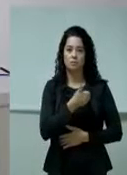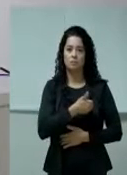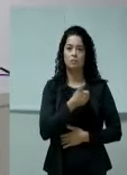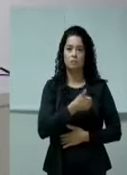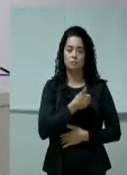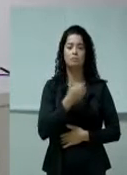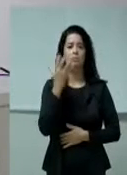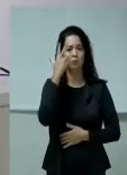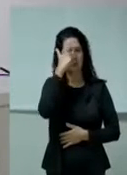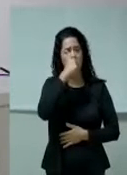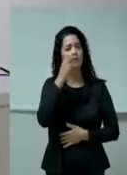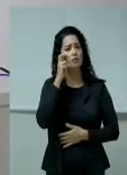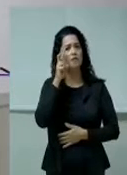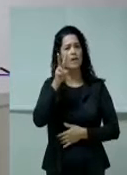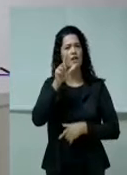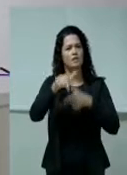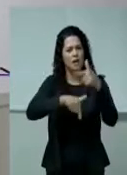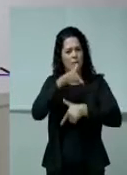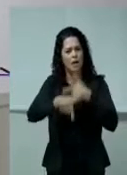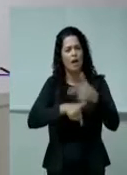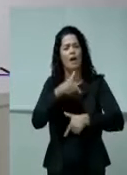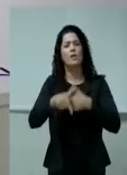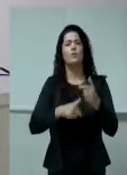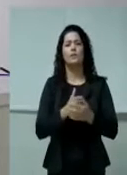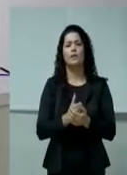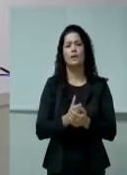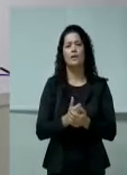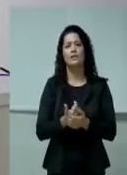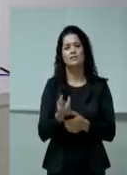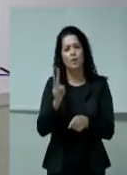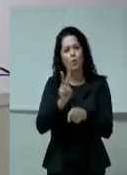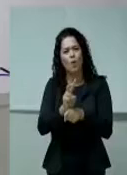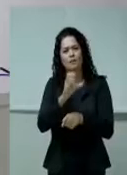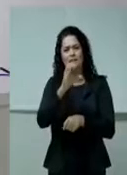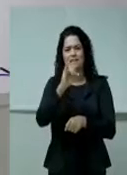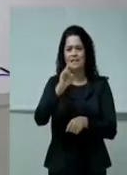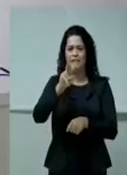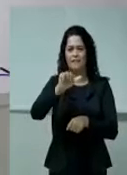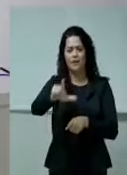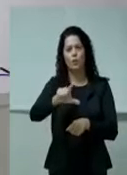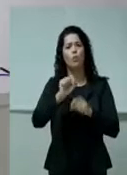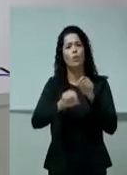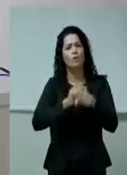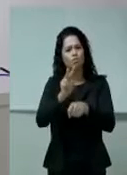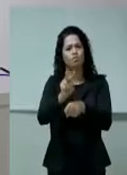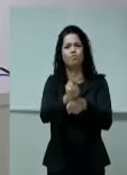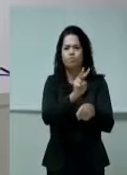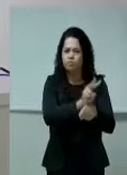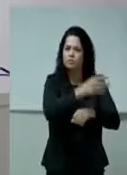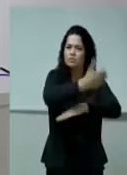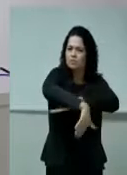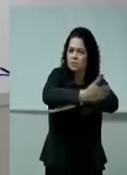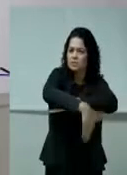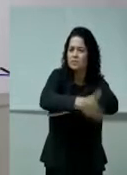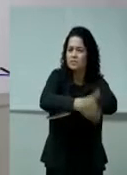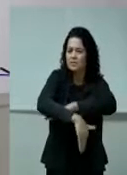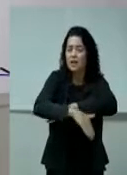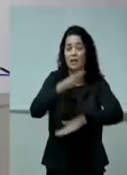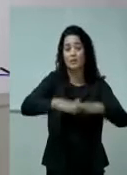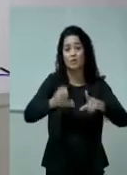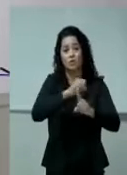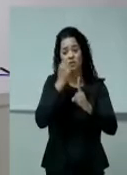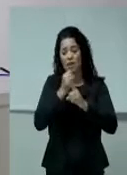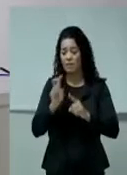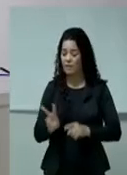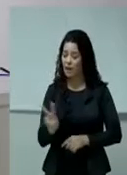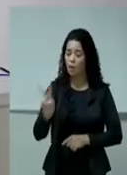bonito. E a sociedade de Linhares, muitas das vezes, não tem dado valor à importância da